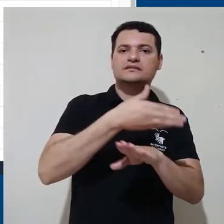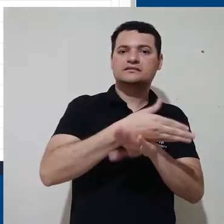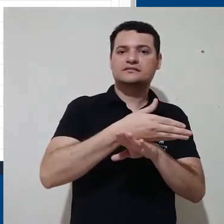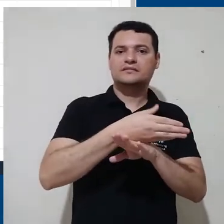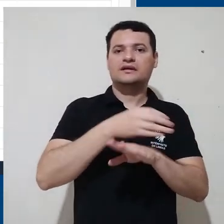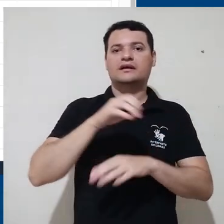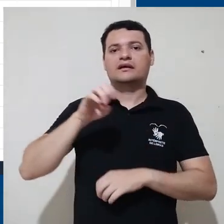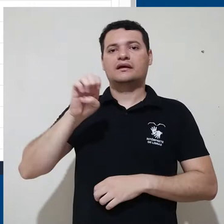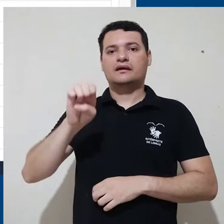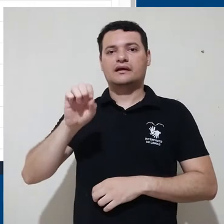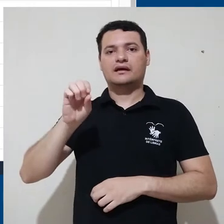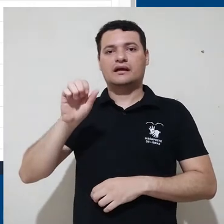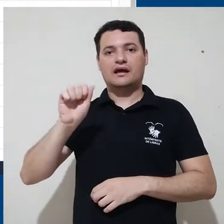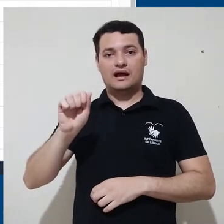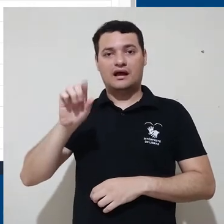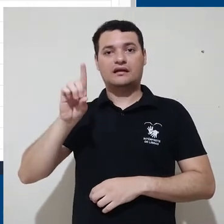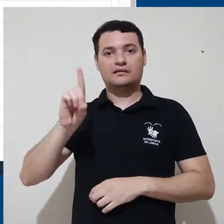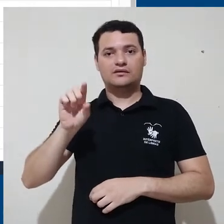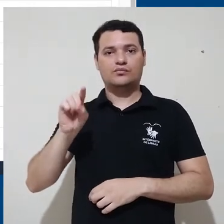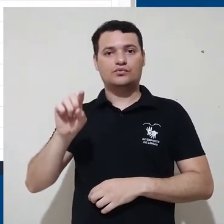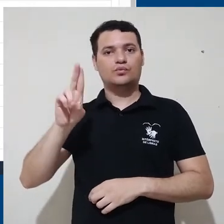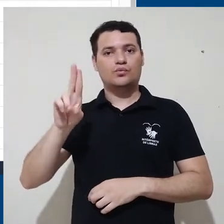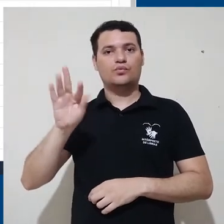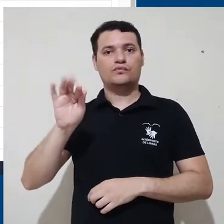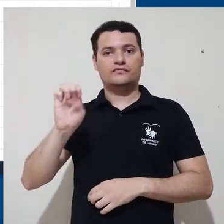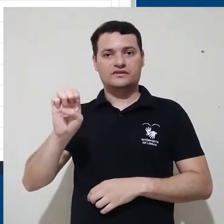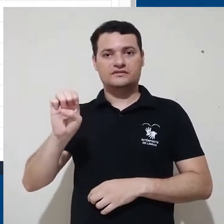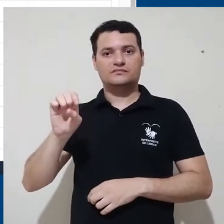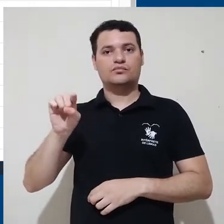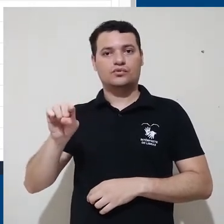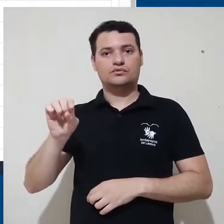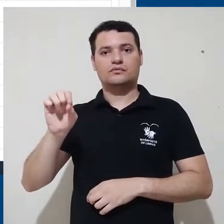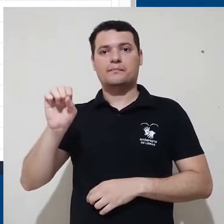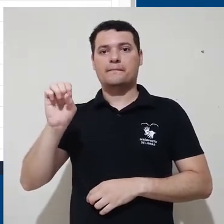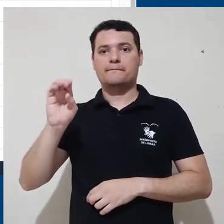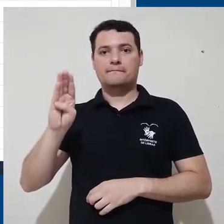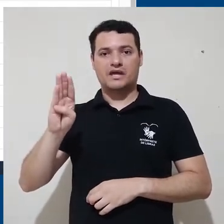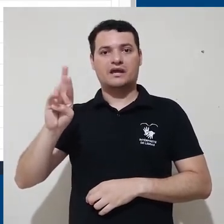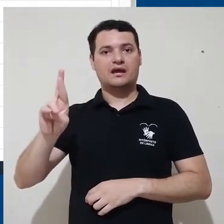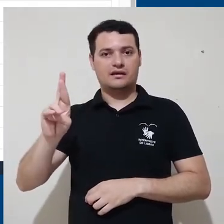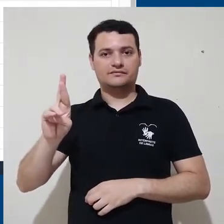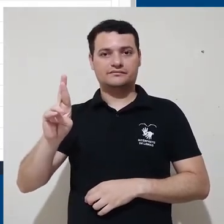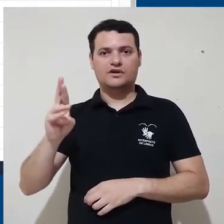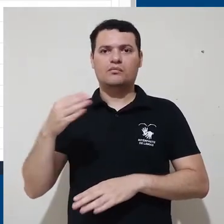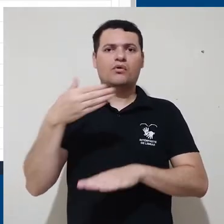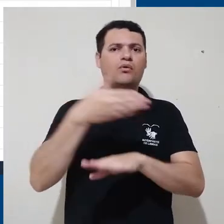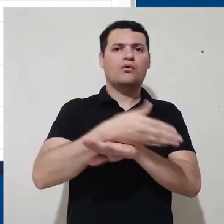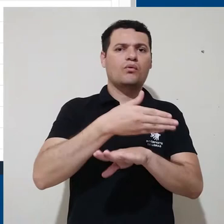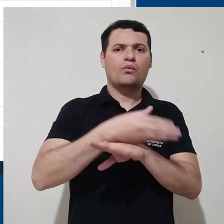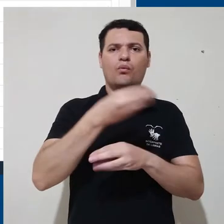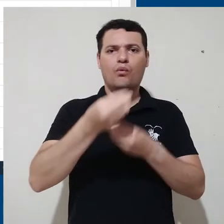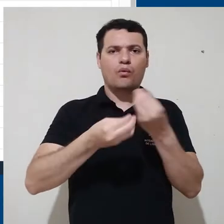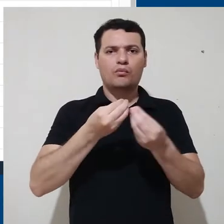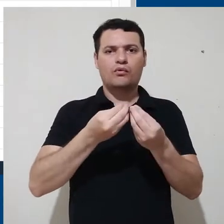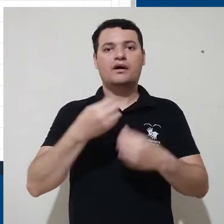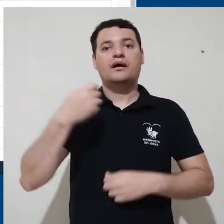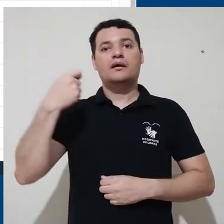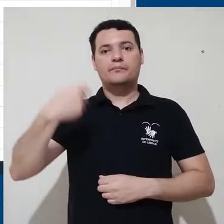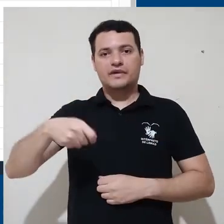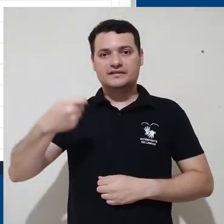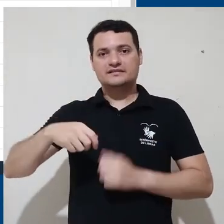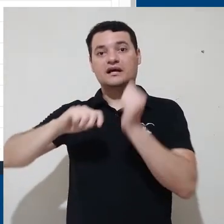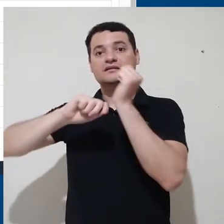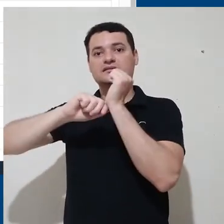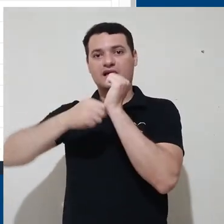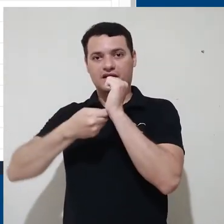endereço ead.ufis.br e para fazer login e ter acesso a essa